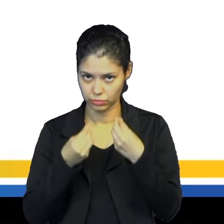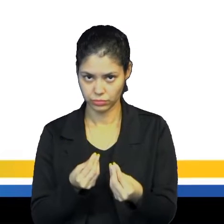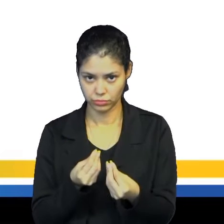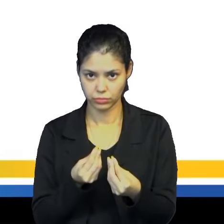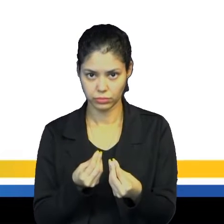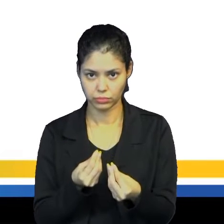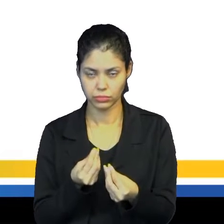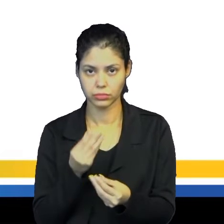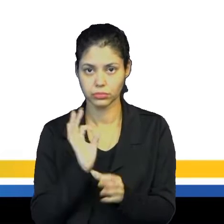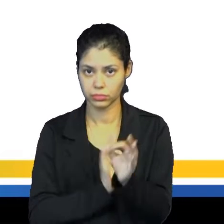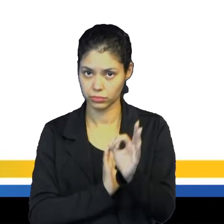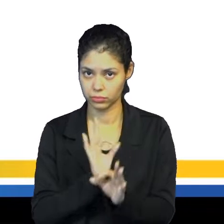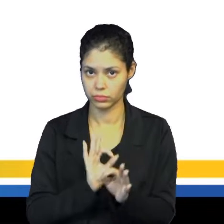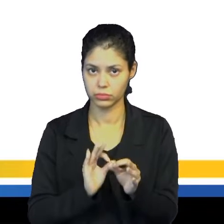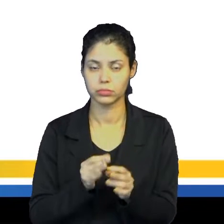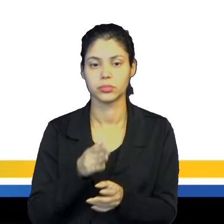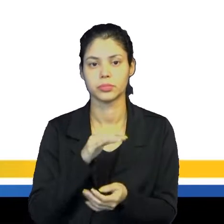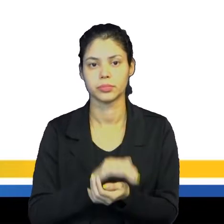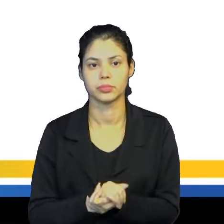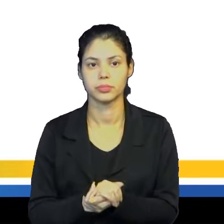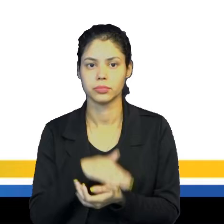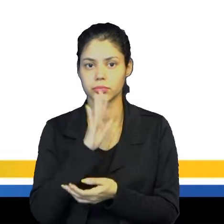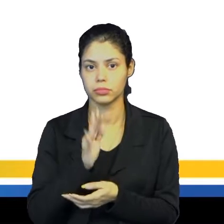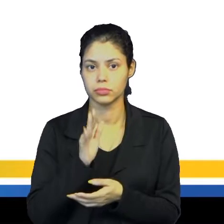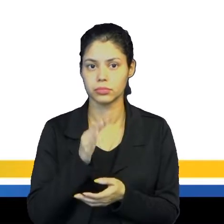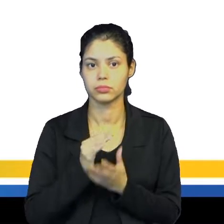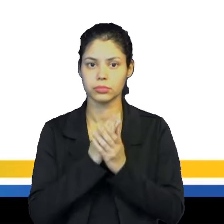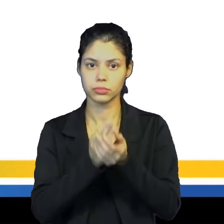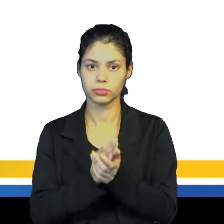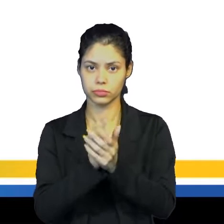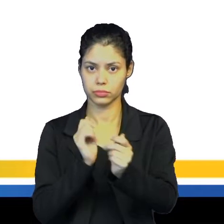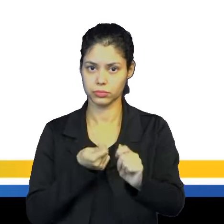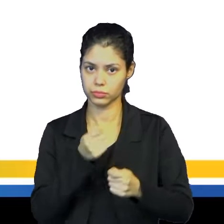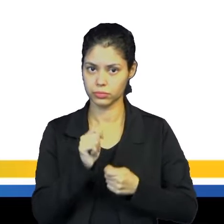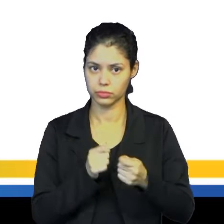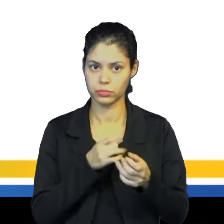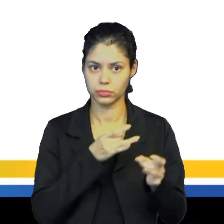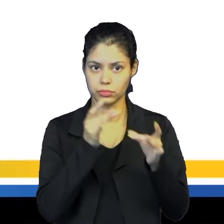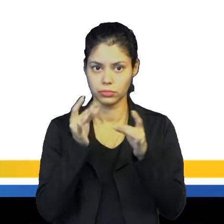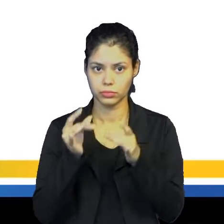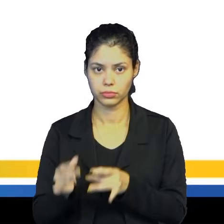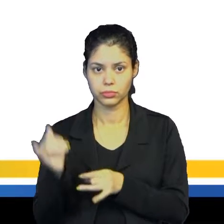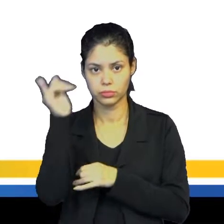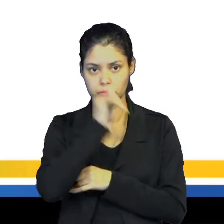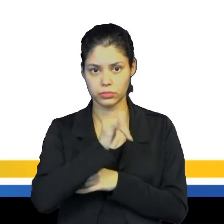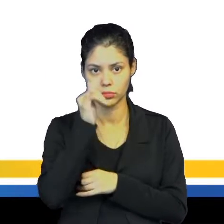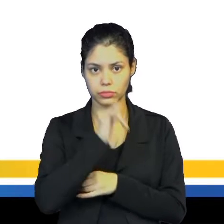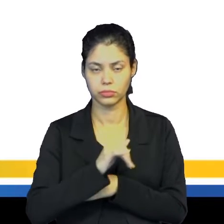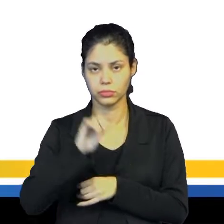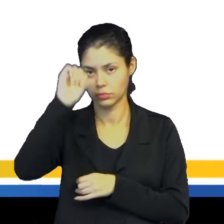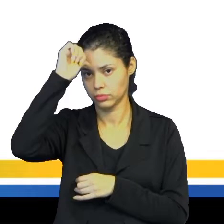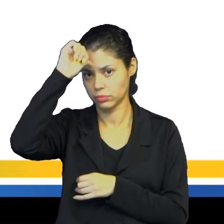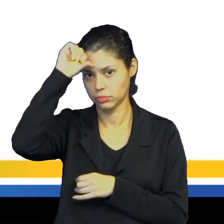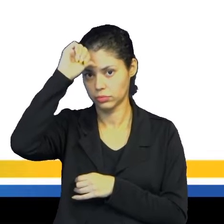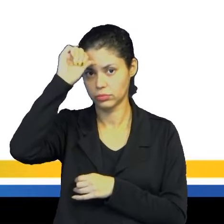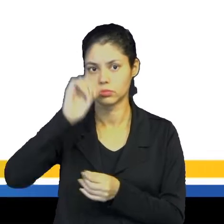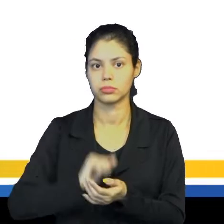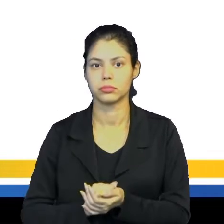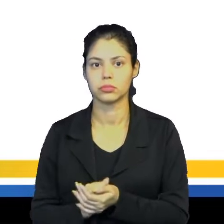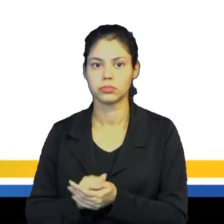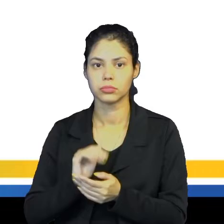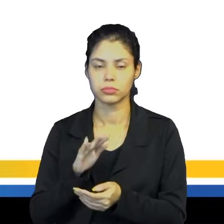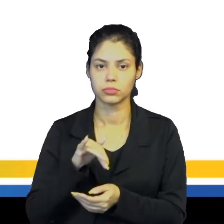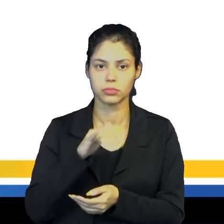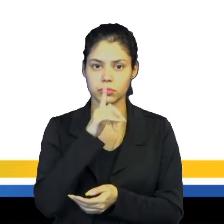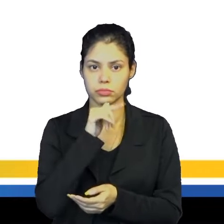cunhar as moedas. Já no comércio marítimo, dominado por mercadores italianos e árabes, ali pelo